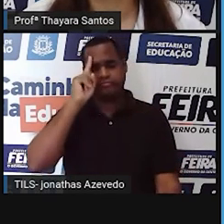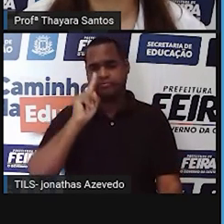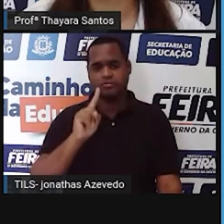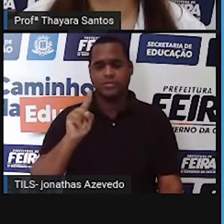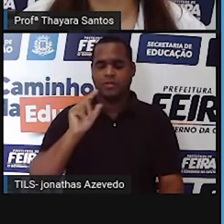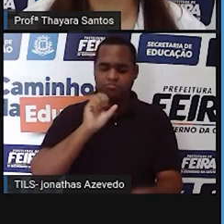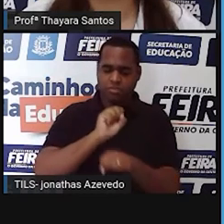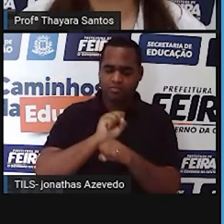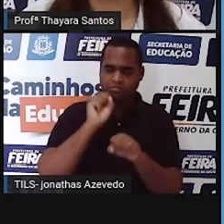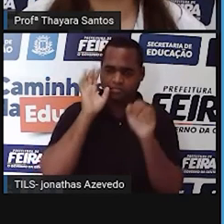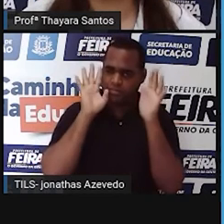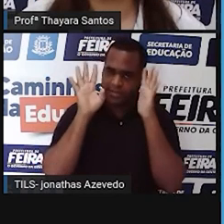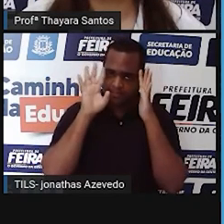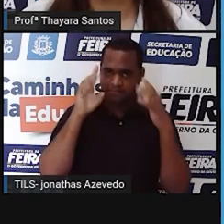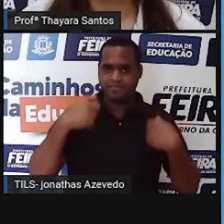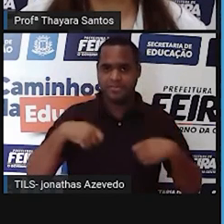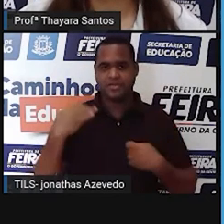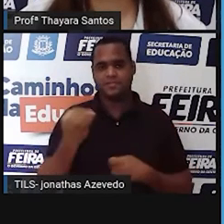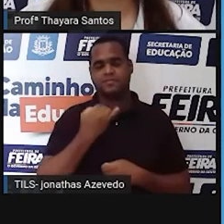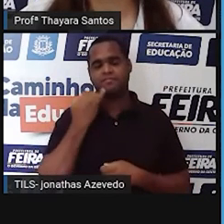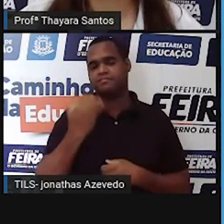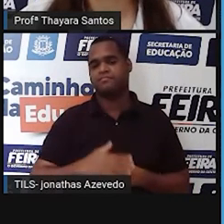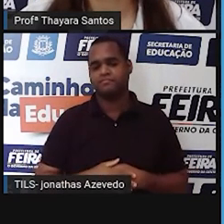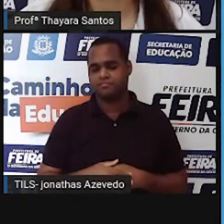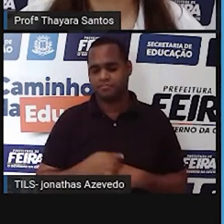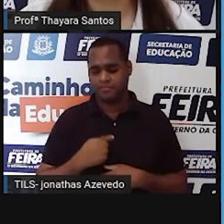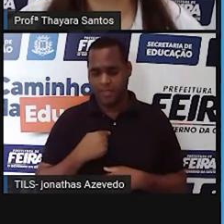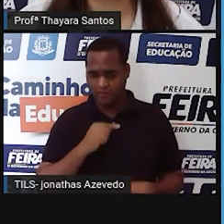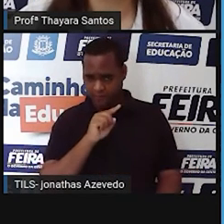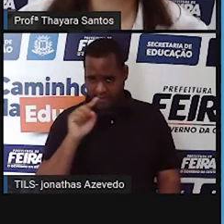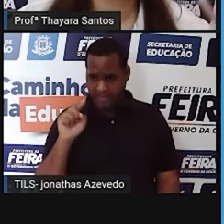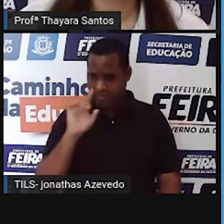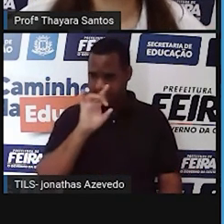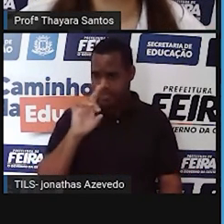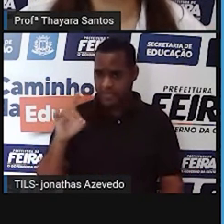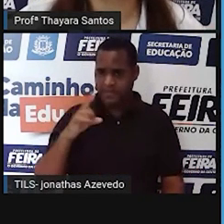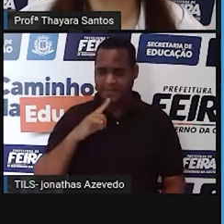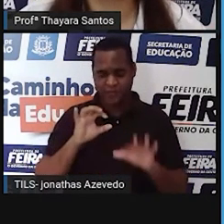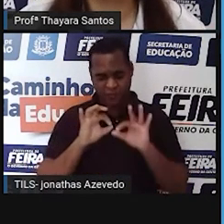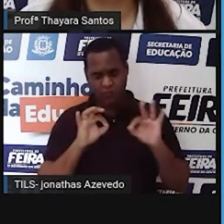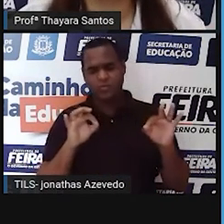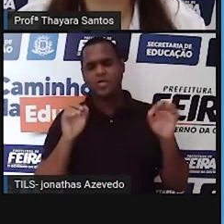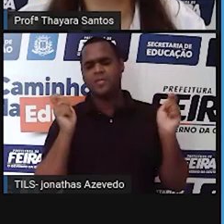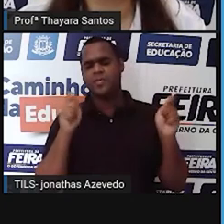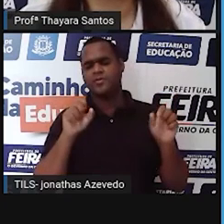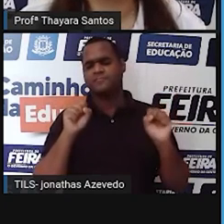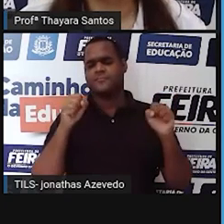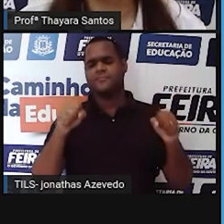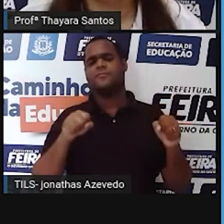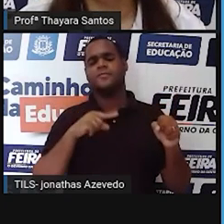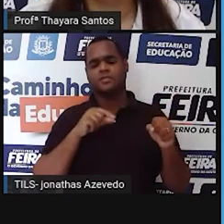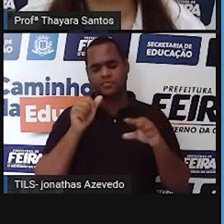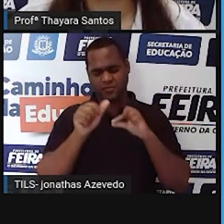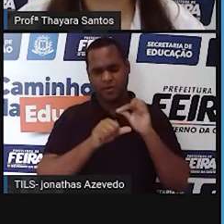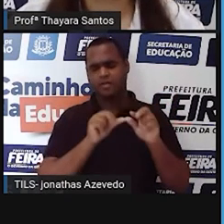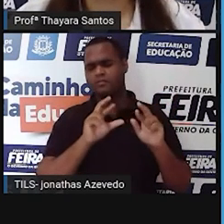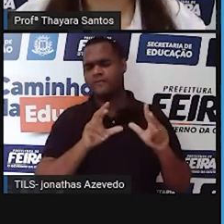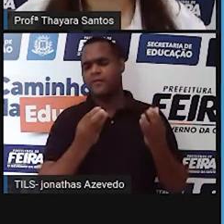pensar nisso também e o que é que a gente aqui que está tão longe pode fazer para mudar essa situação